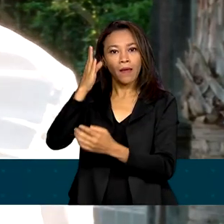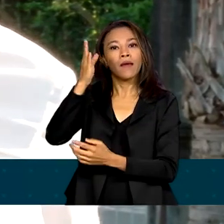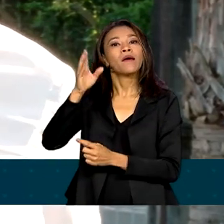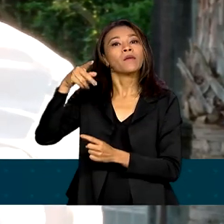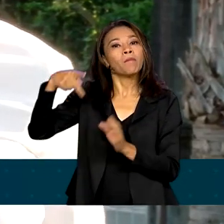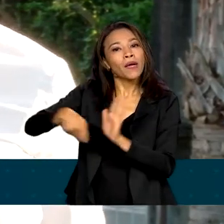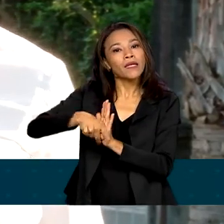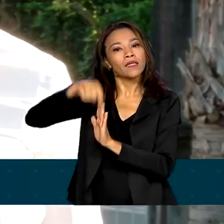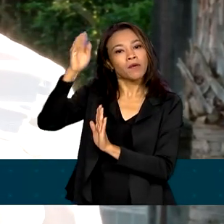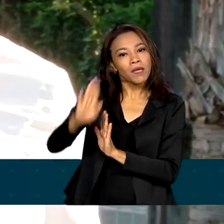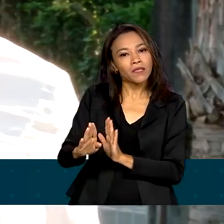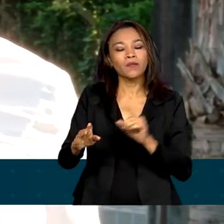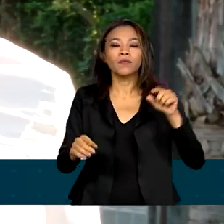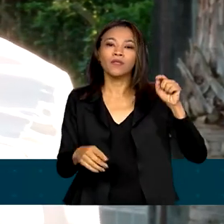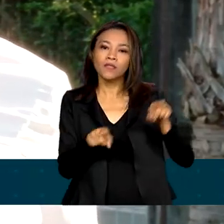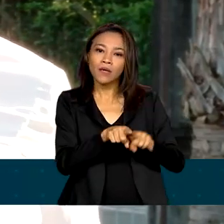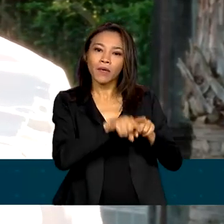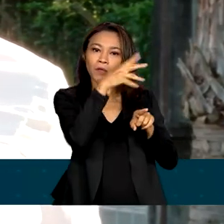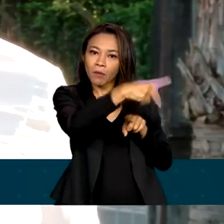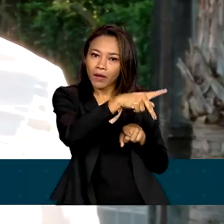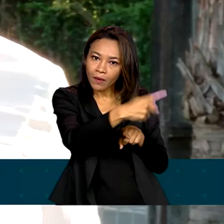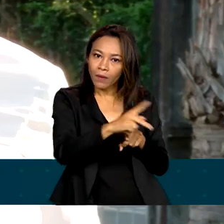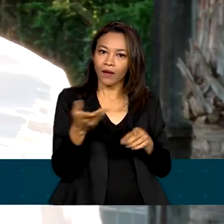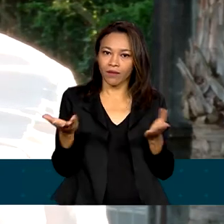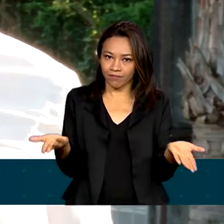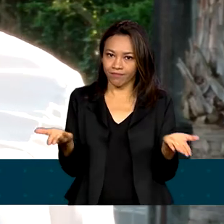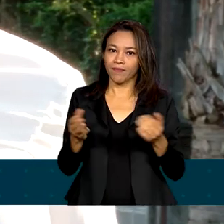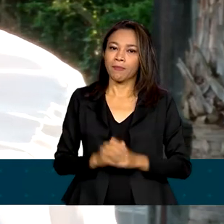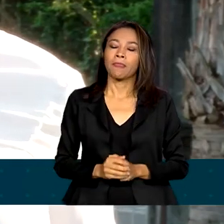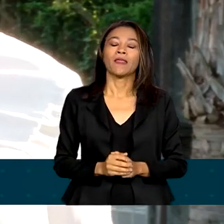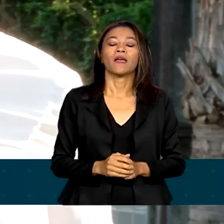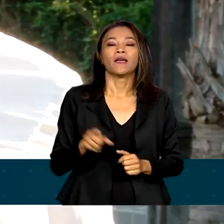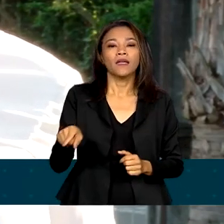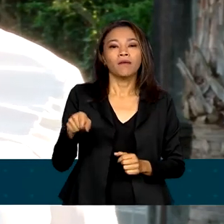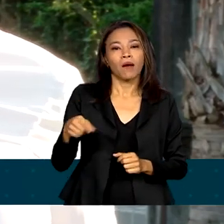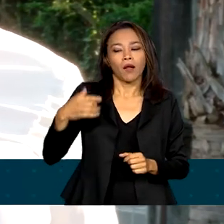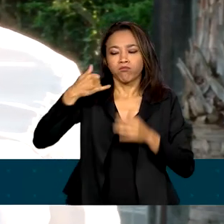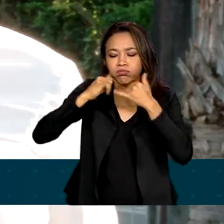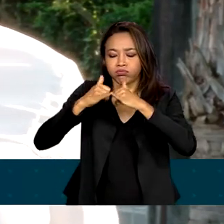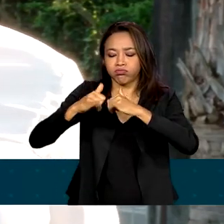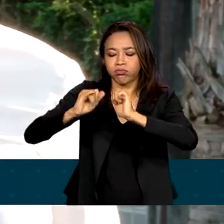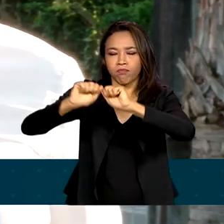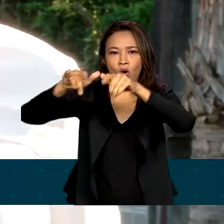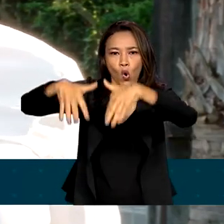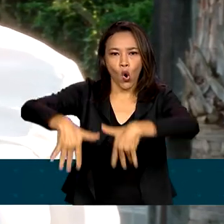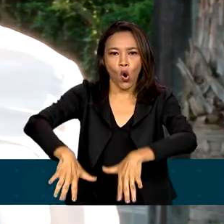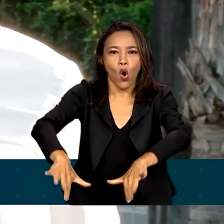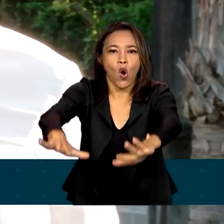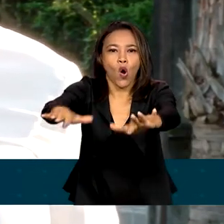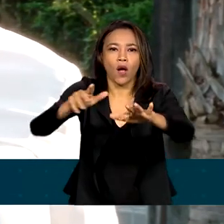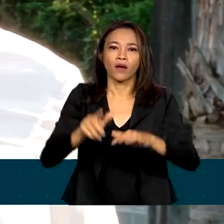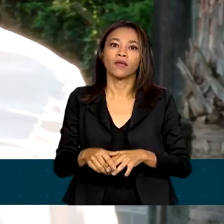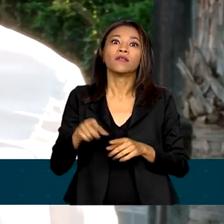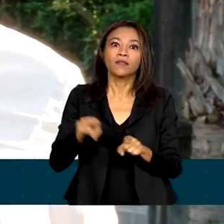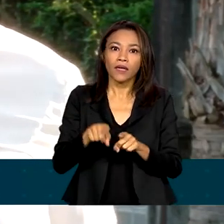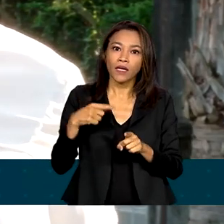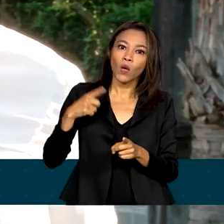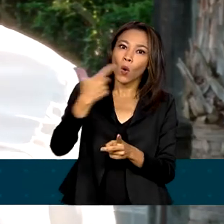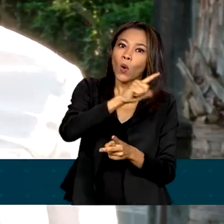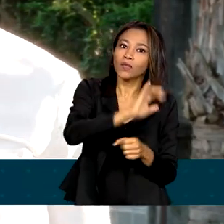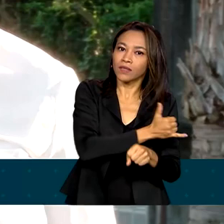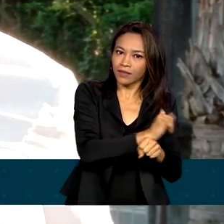paraguaia. E além dos investimentos na usina hidrelétrica para geração de energia, a empresa também aposta em outras fontes